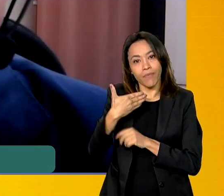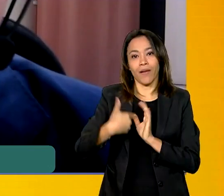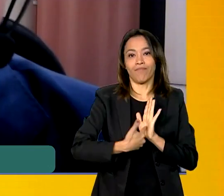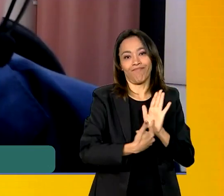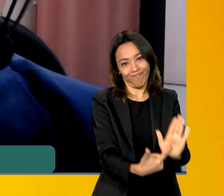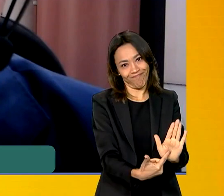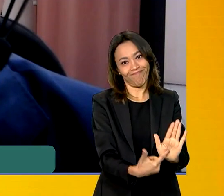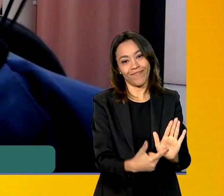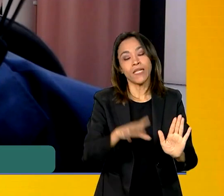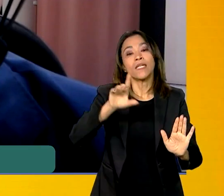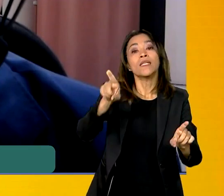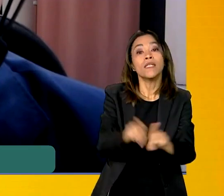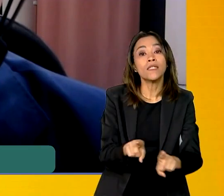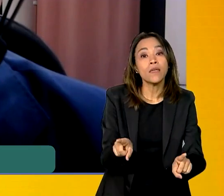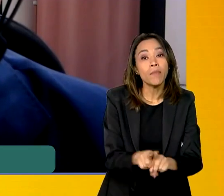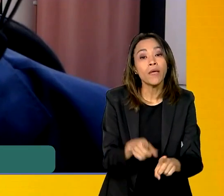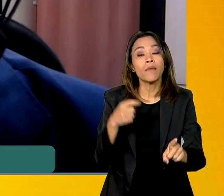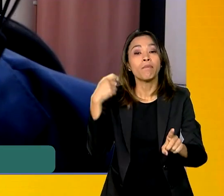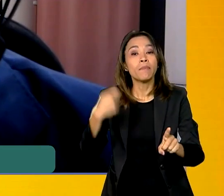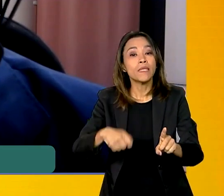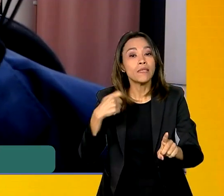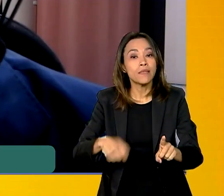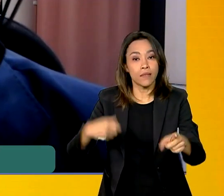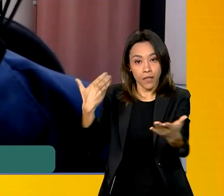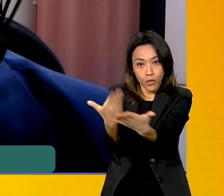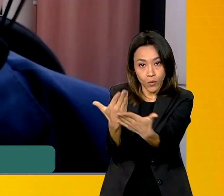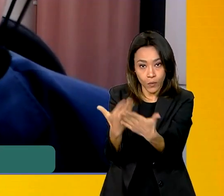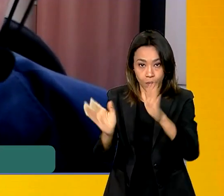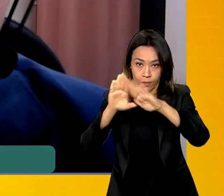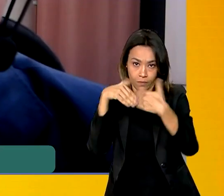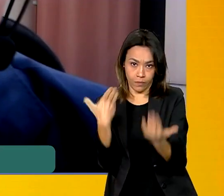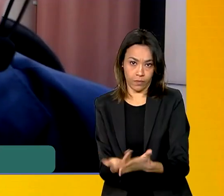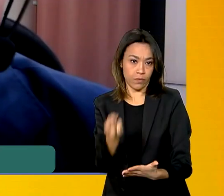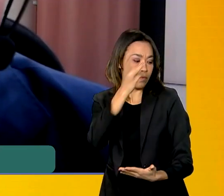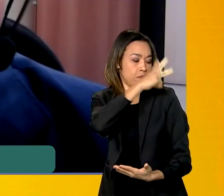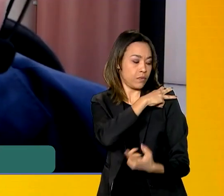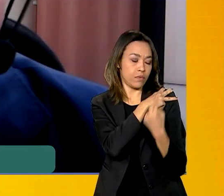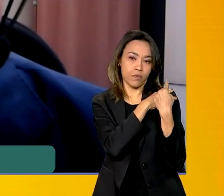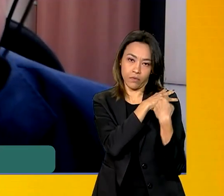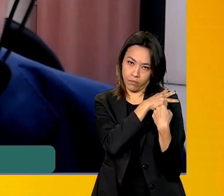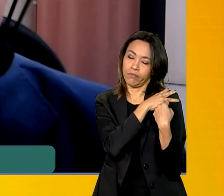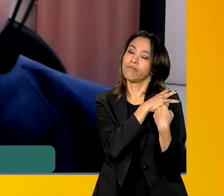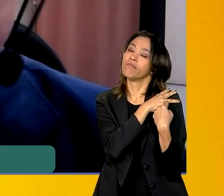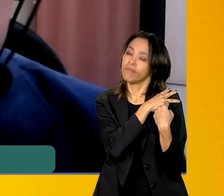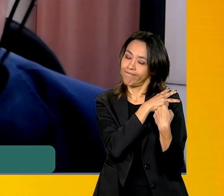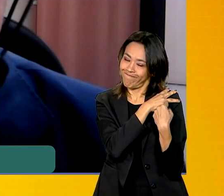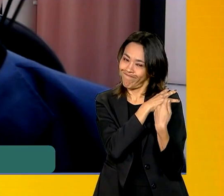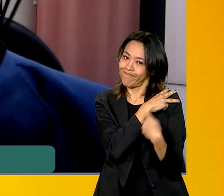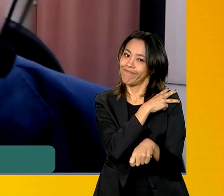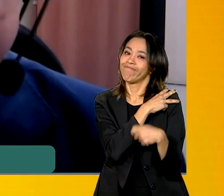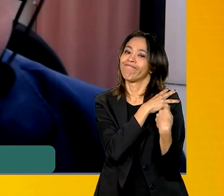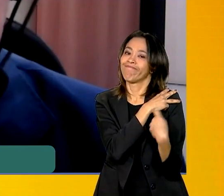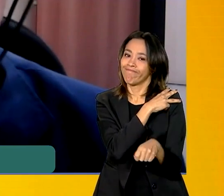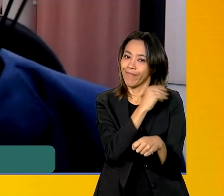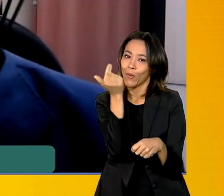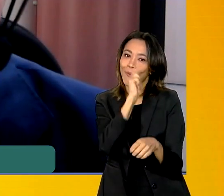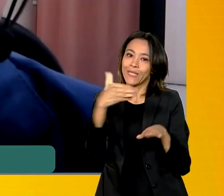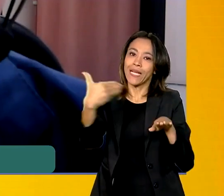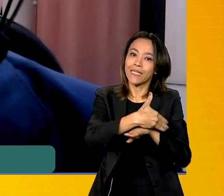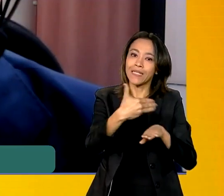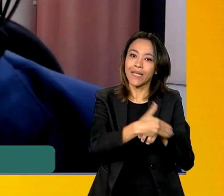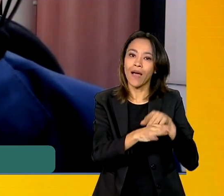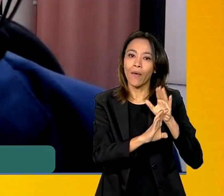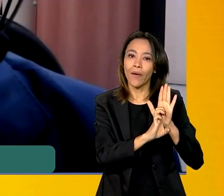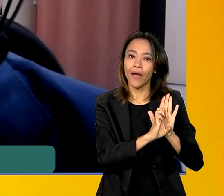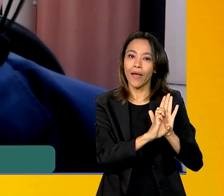portanto, estar matriculado na rede pública do ensino médio para poder acessar vias editais, né? Essas seleções